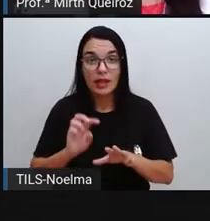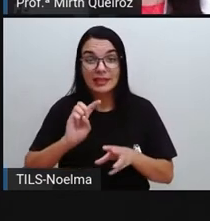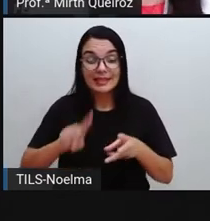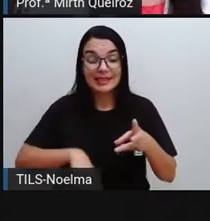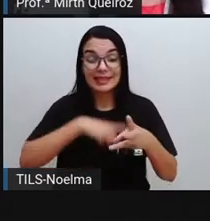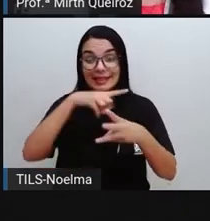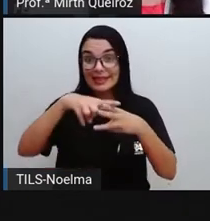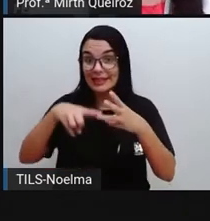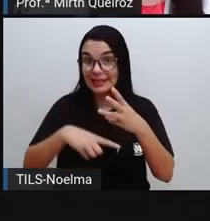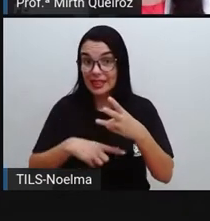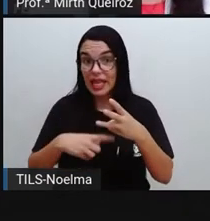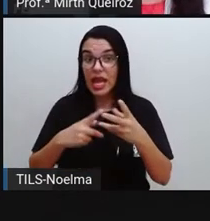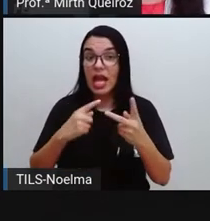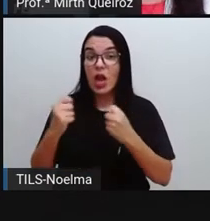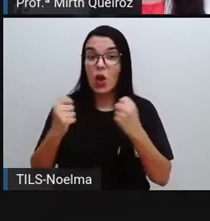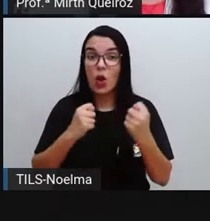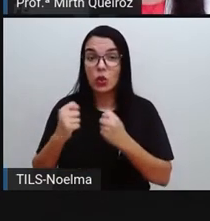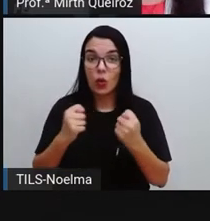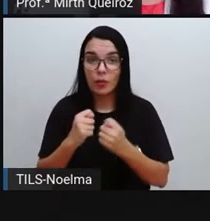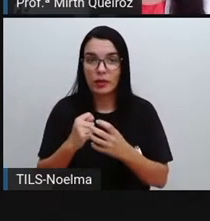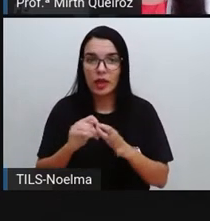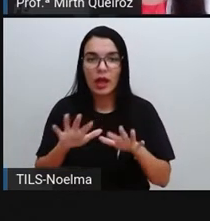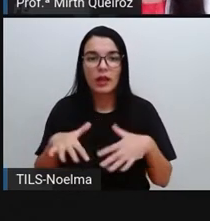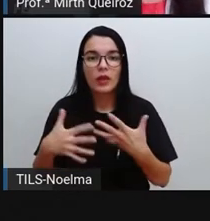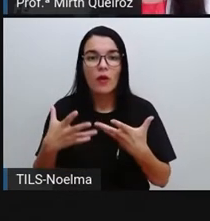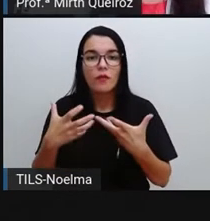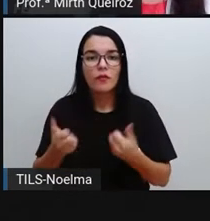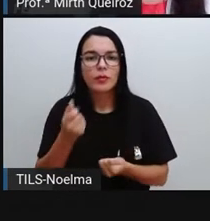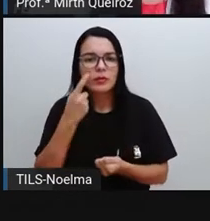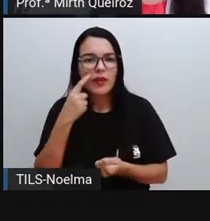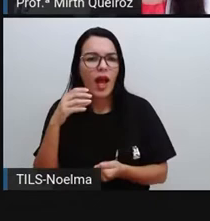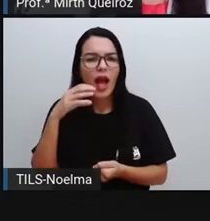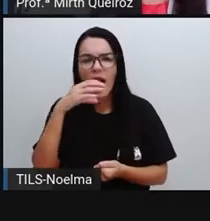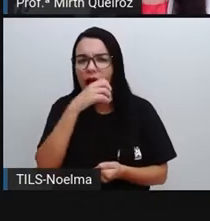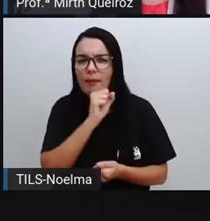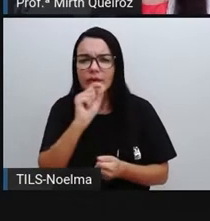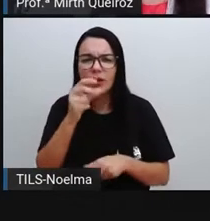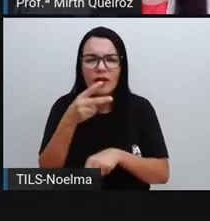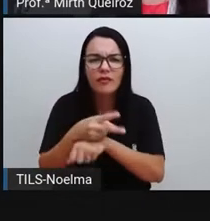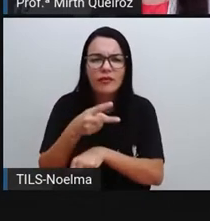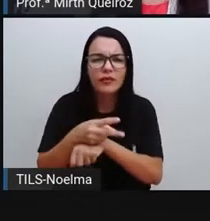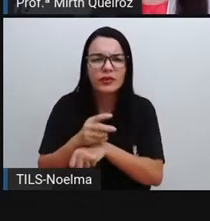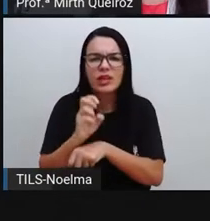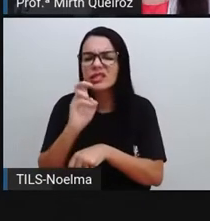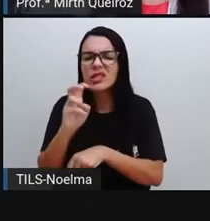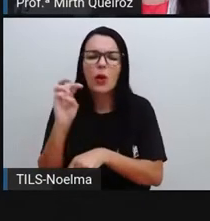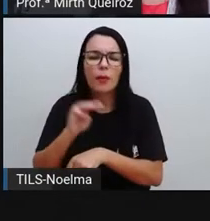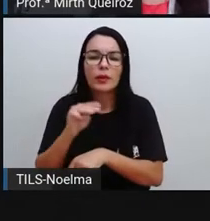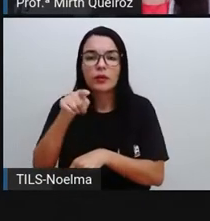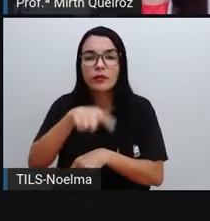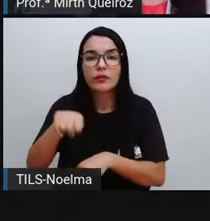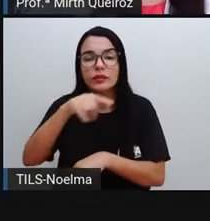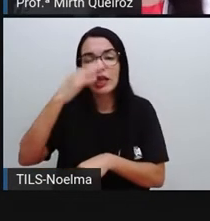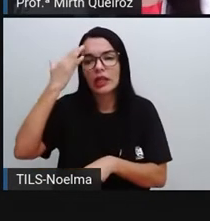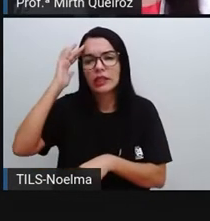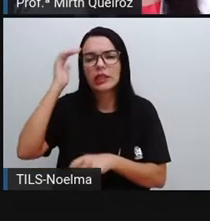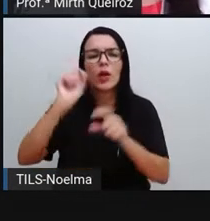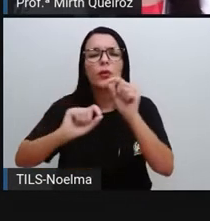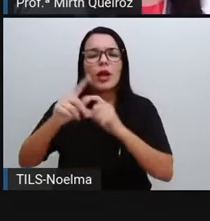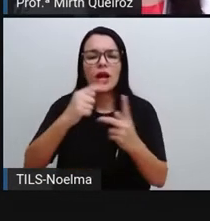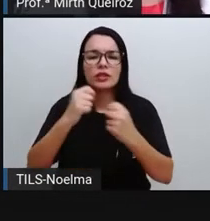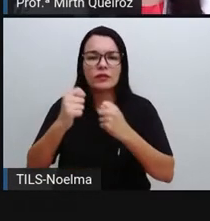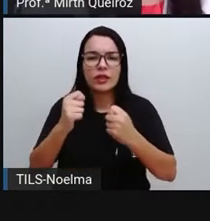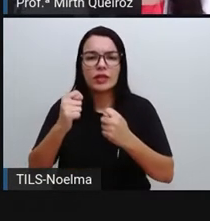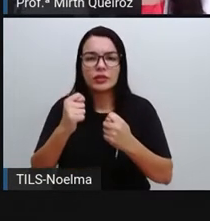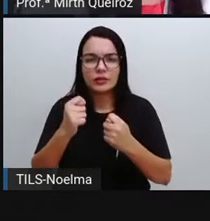econômicas, certo? Então, ver aqui, rapidamente, um videozinho aí de cinco minutos para vocês entenderem o que são essas atividades